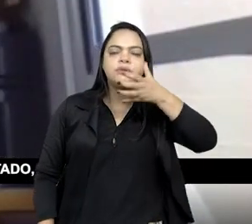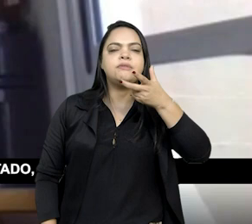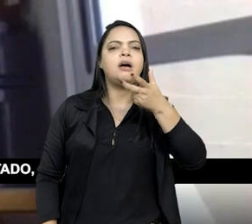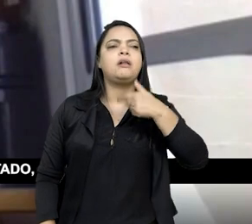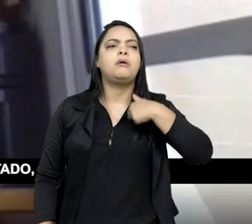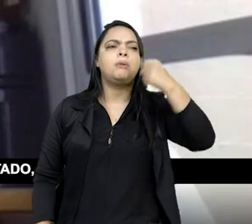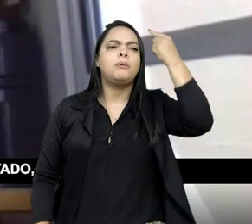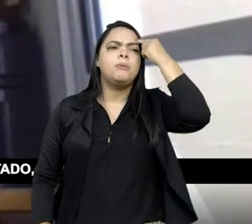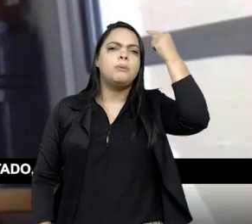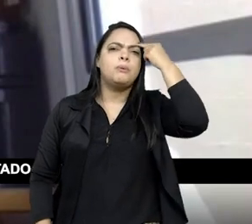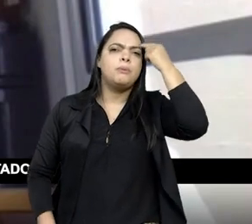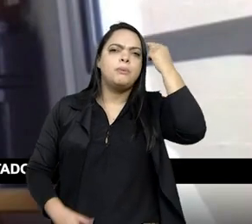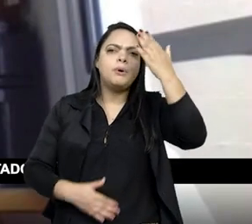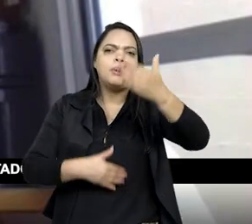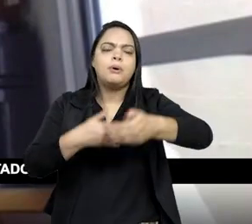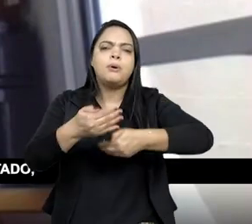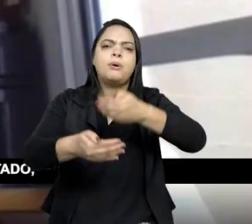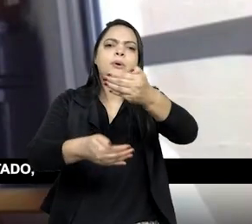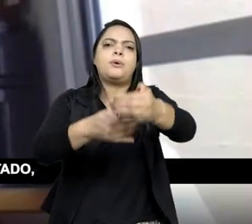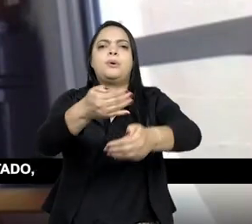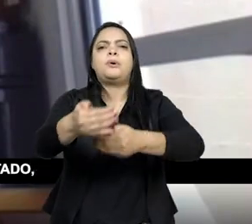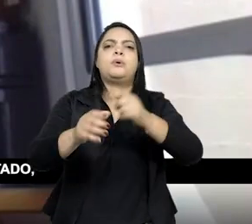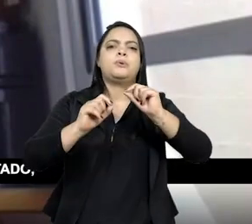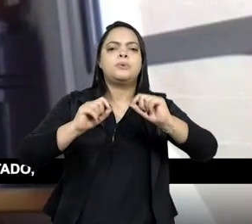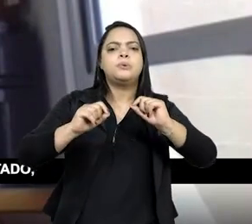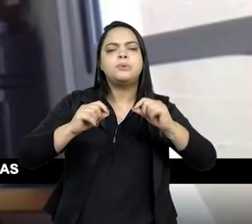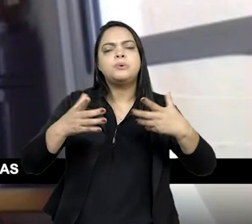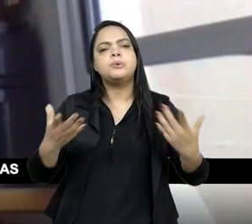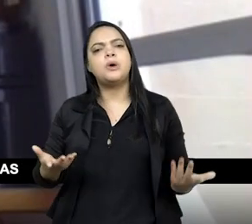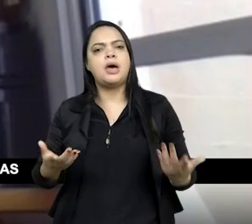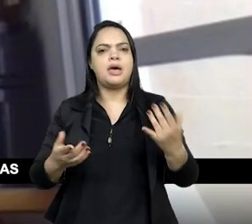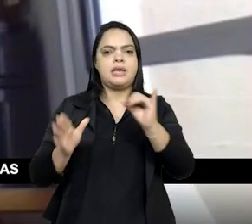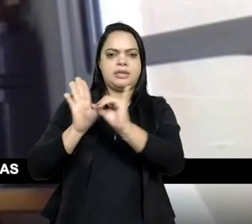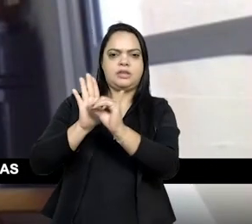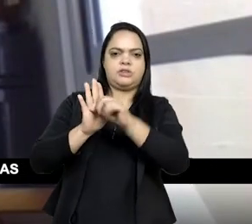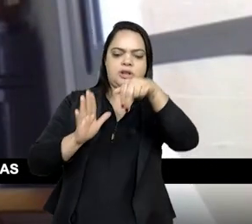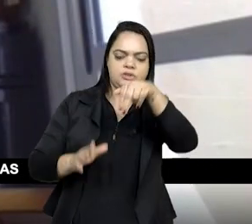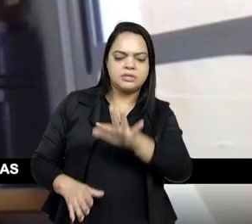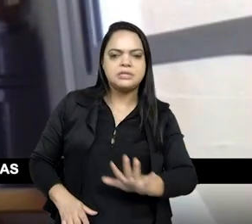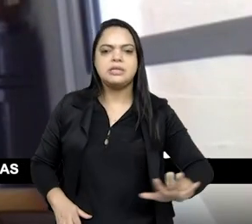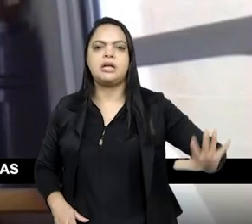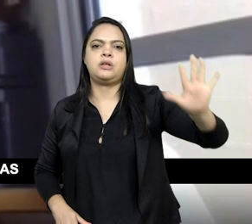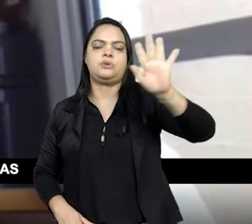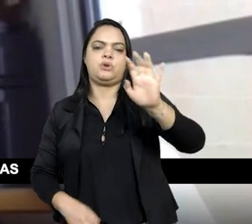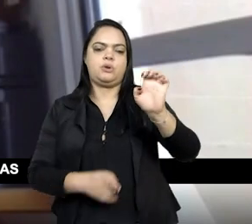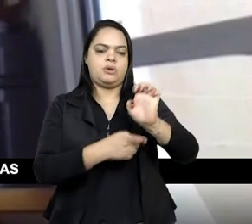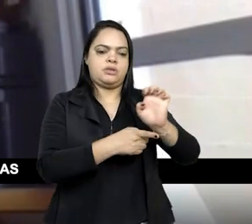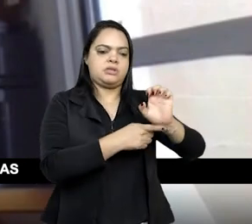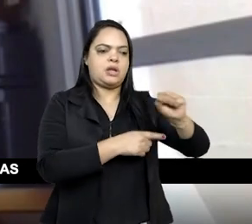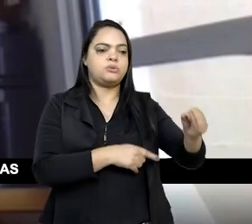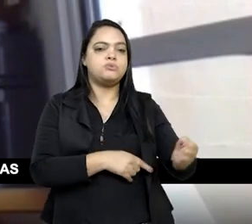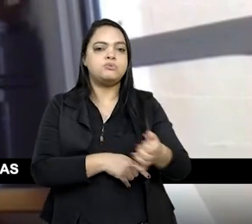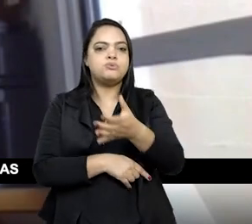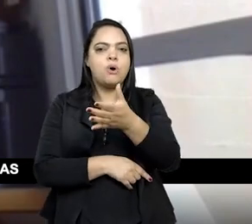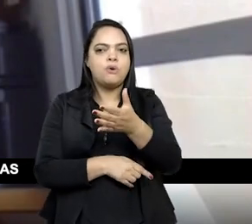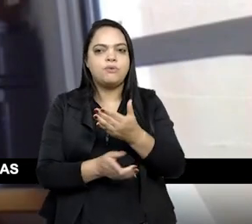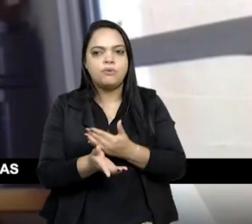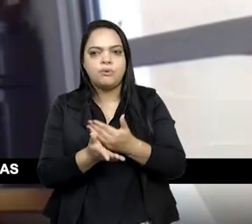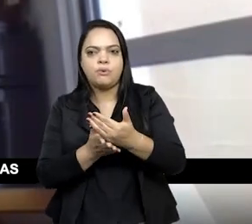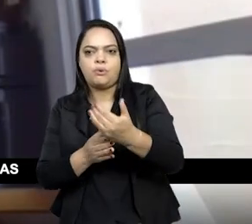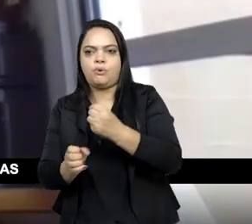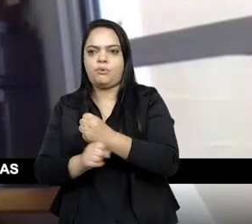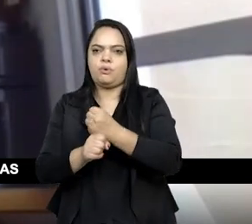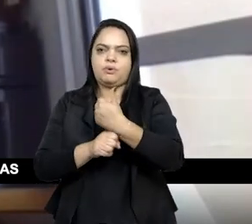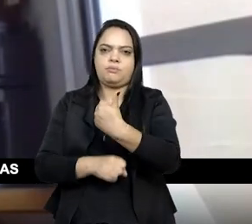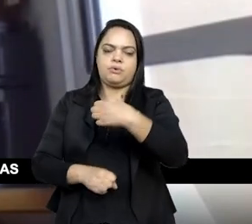naquele processo de construção de identidade nacional no Estado, no Estado Novo, né? A partir de 38,